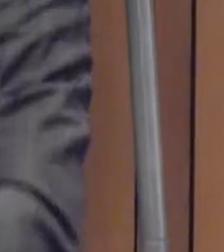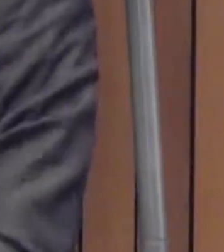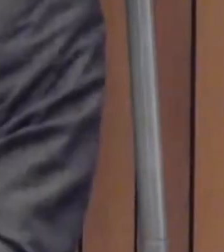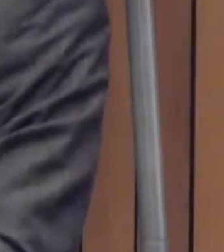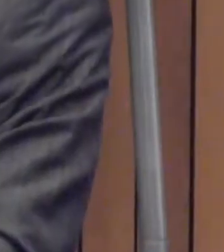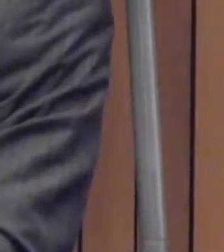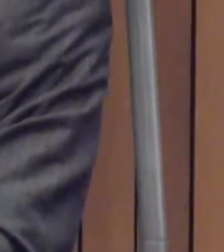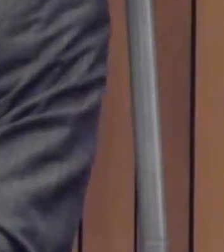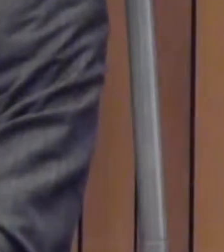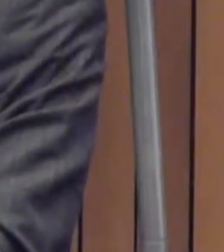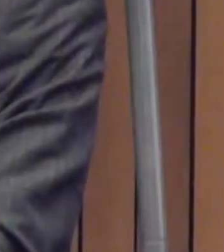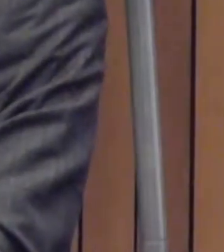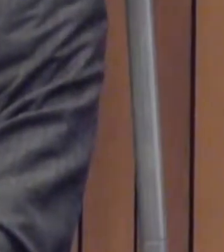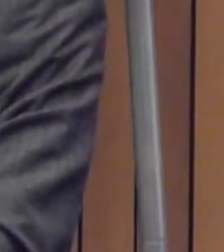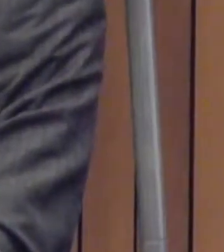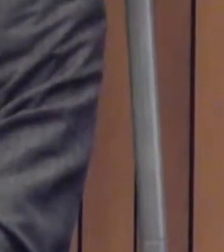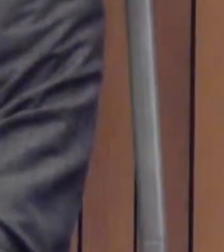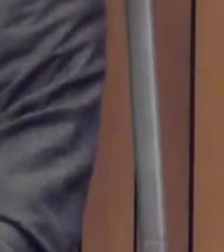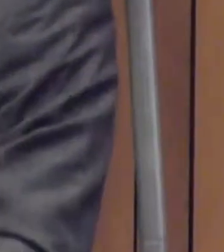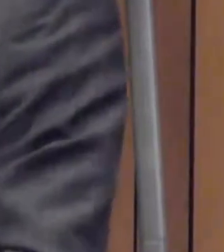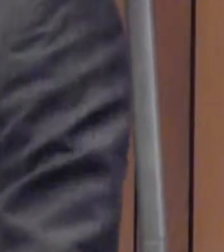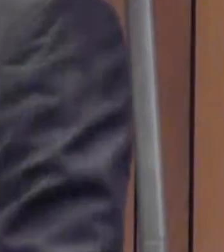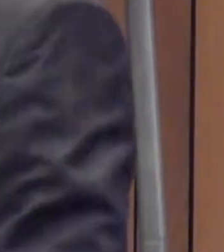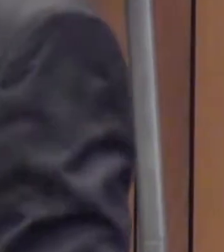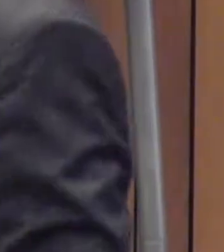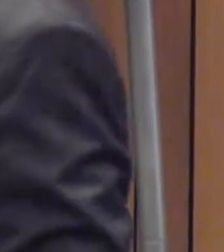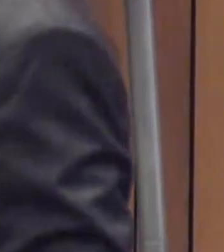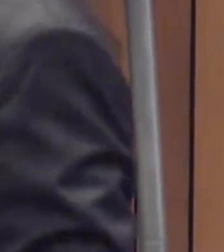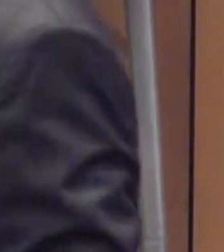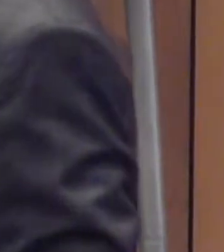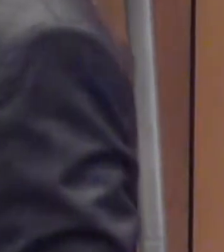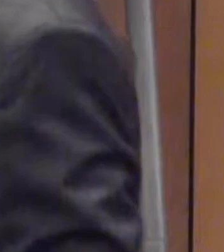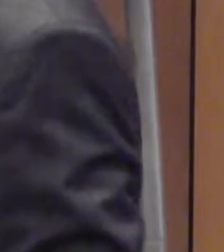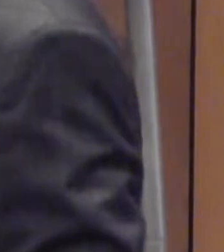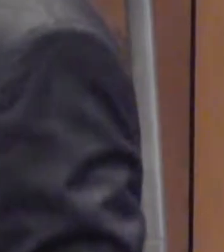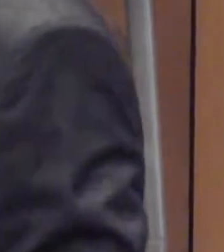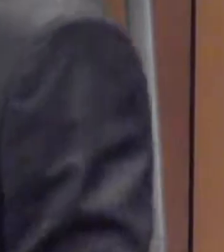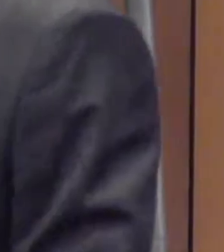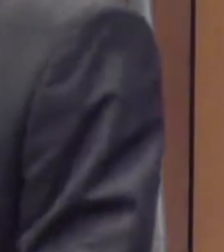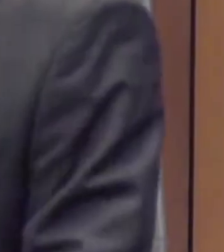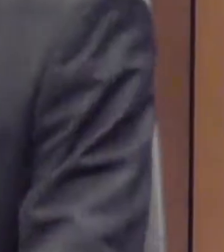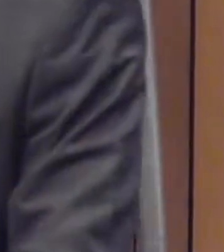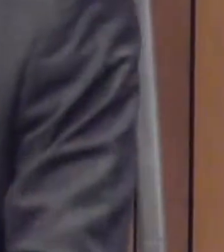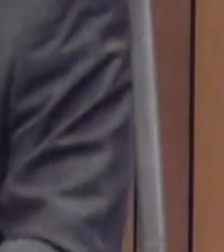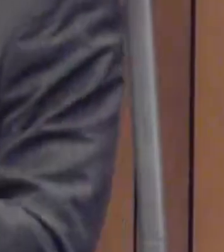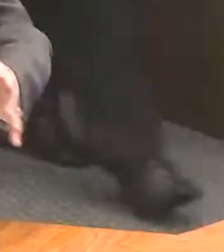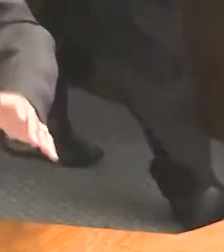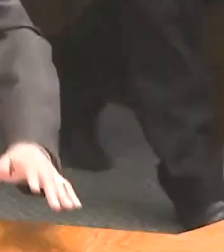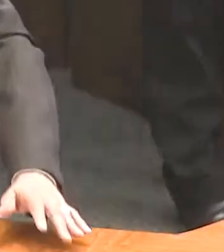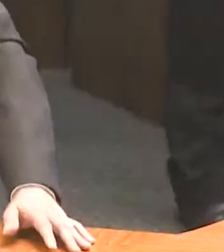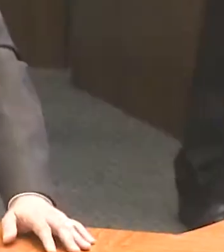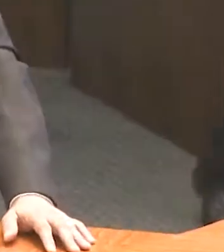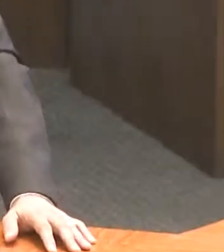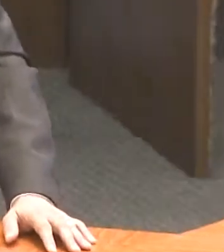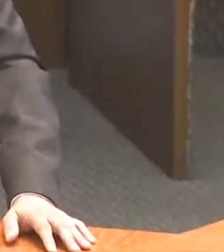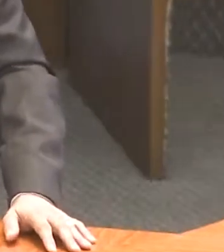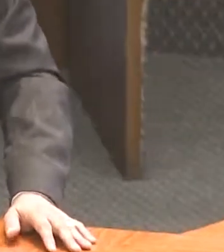de ir para a presidência da República, sem apenas ser uma secretaria especial, com autonomia. O que vai ser melhor?